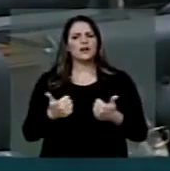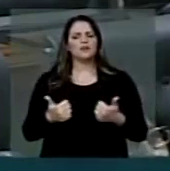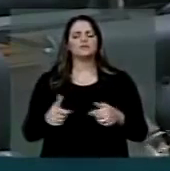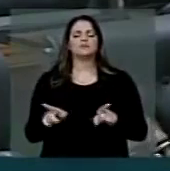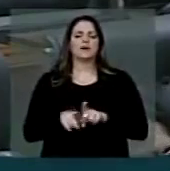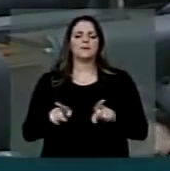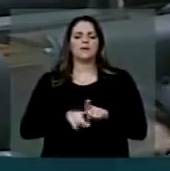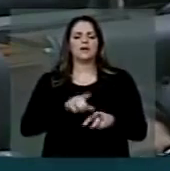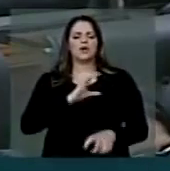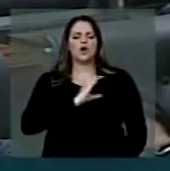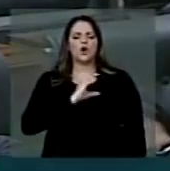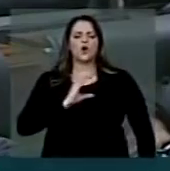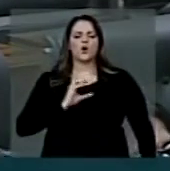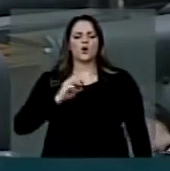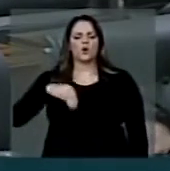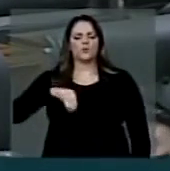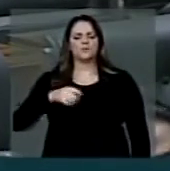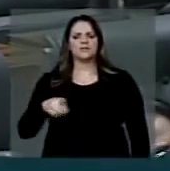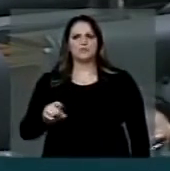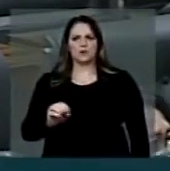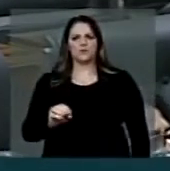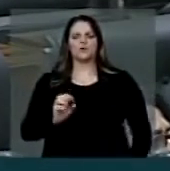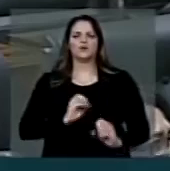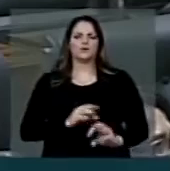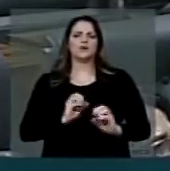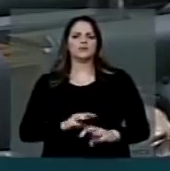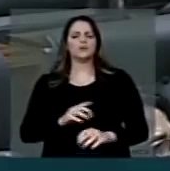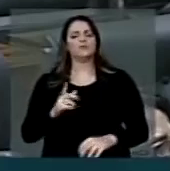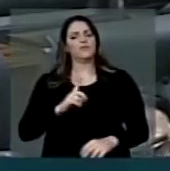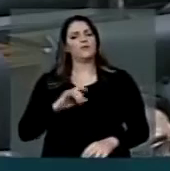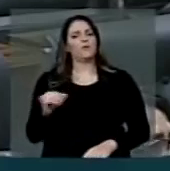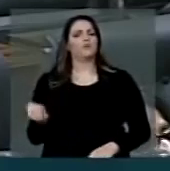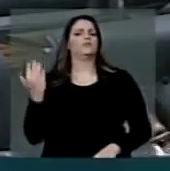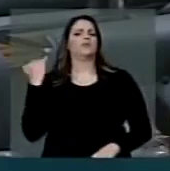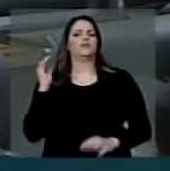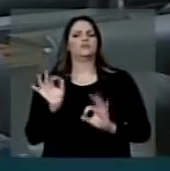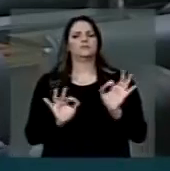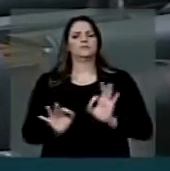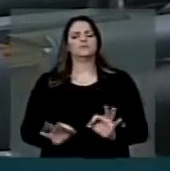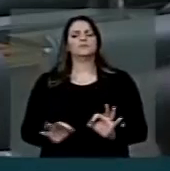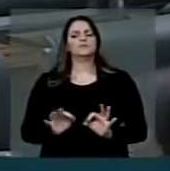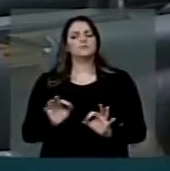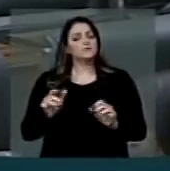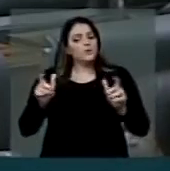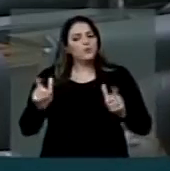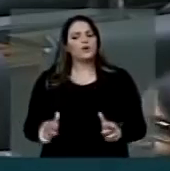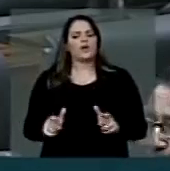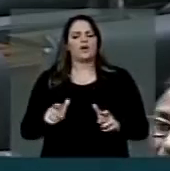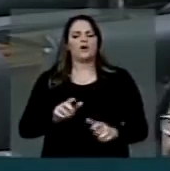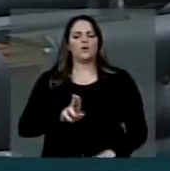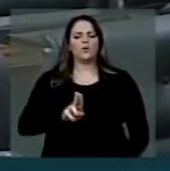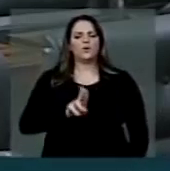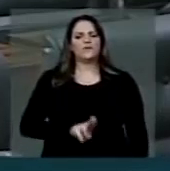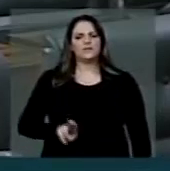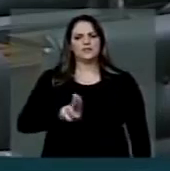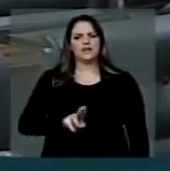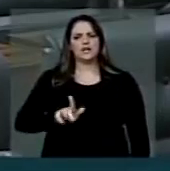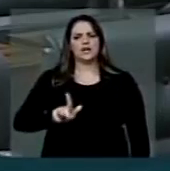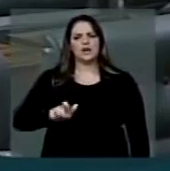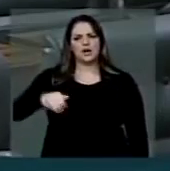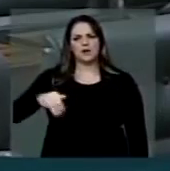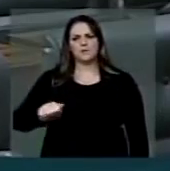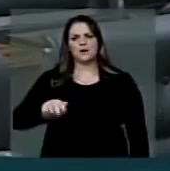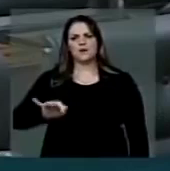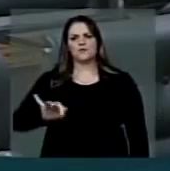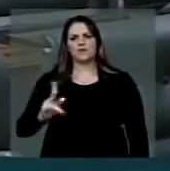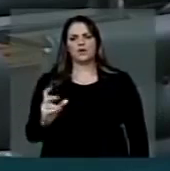de Educação teve a oportunidade de fazer, exatamente na Universidade Gama Filho, lá através do